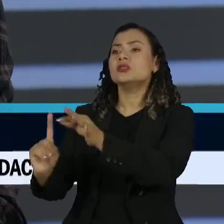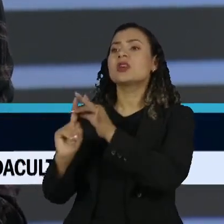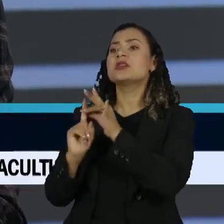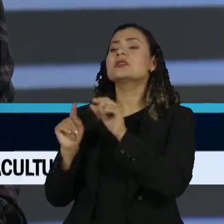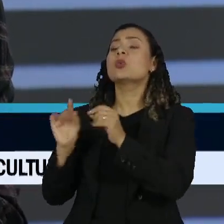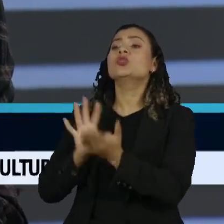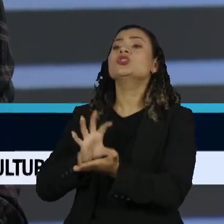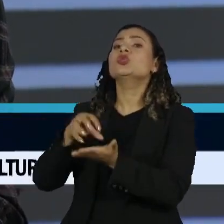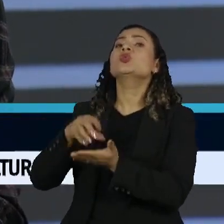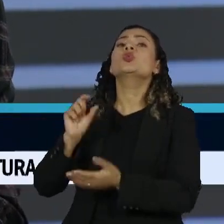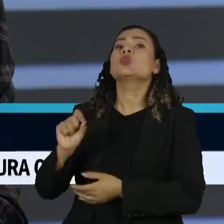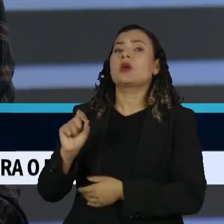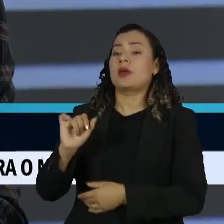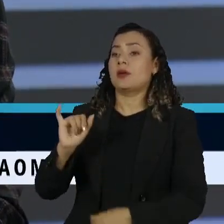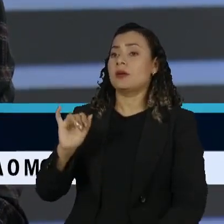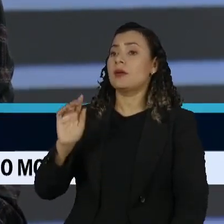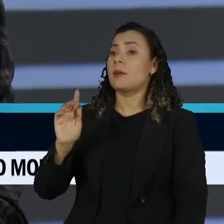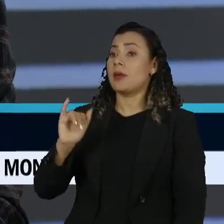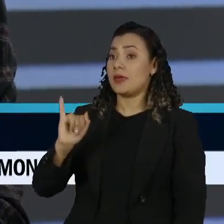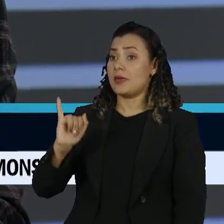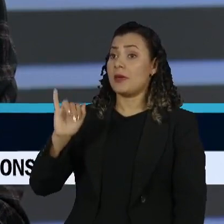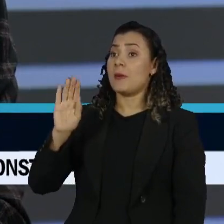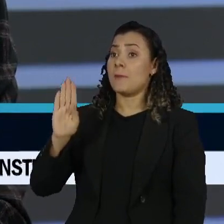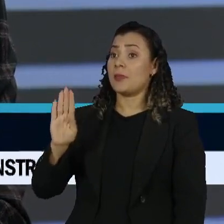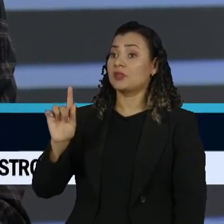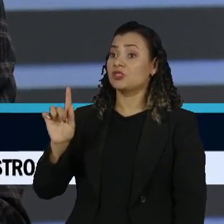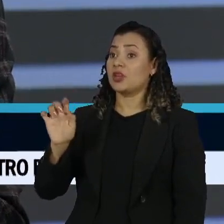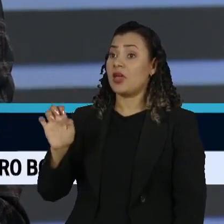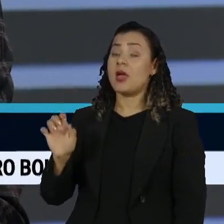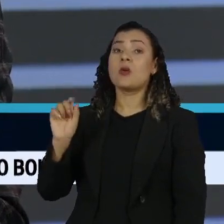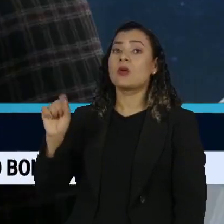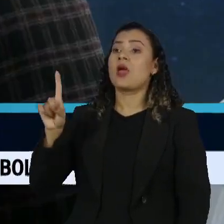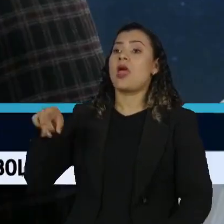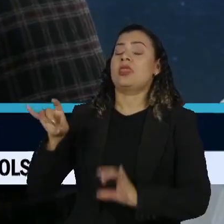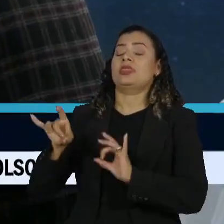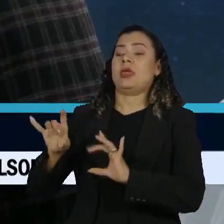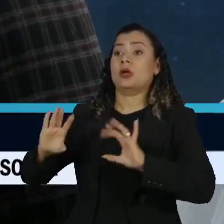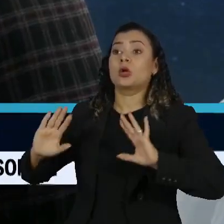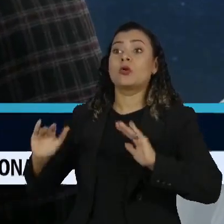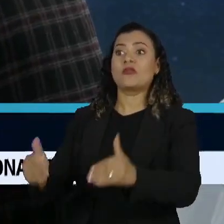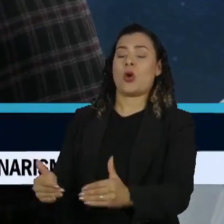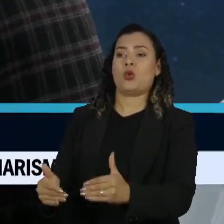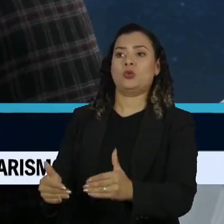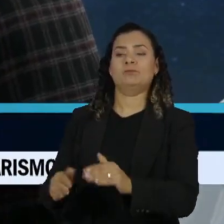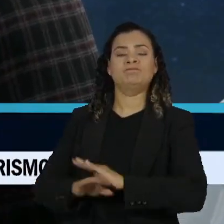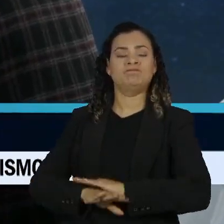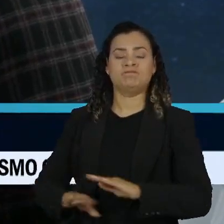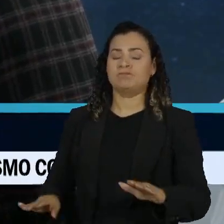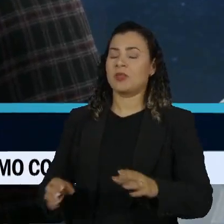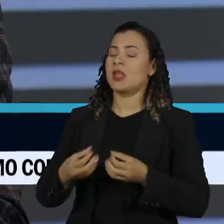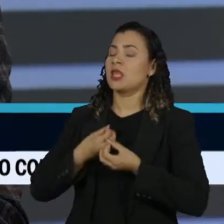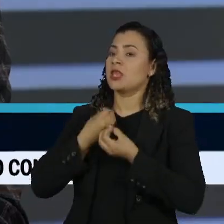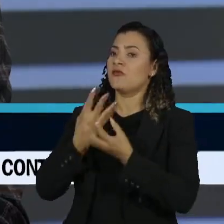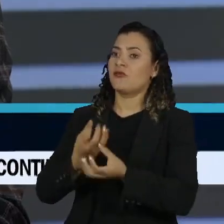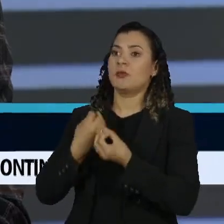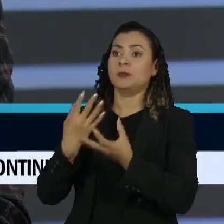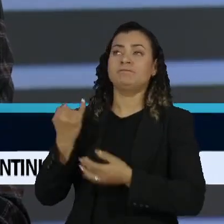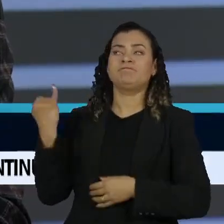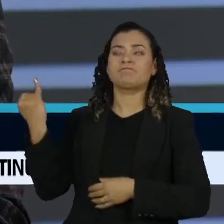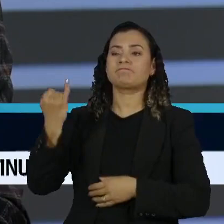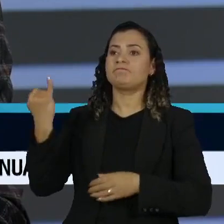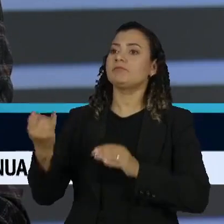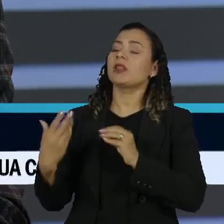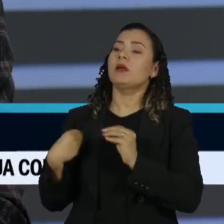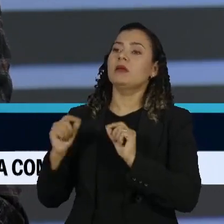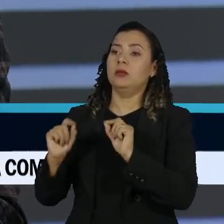instituto é esse. É um instituto que tem que ser eminentemente técnico. É um instituto de dados, que são usados para políticas